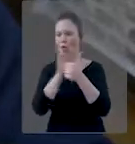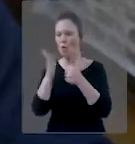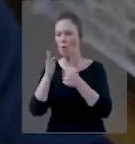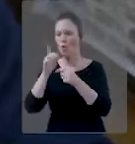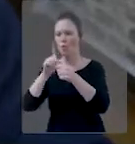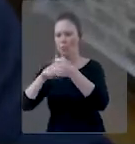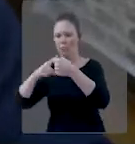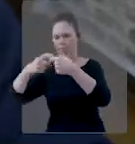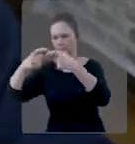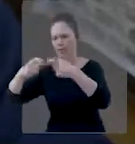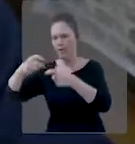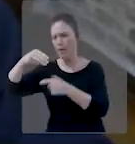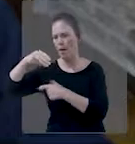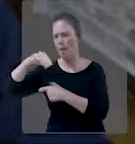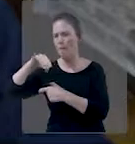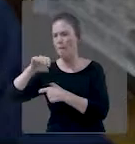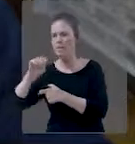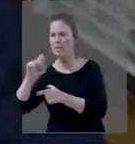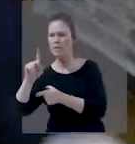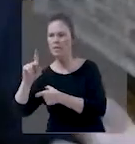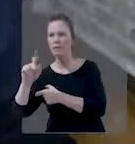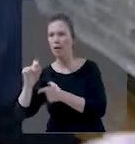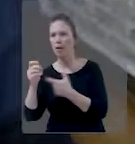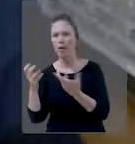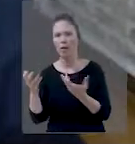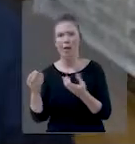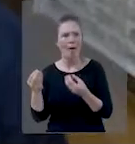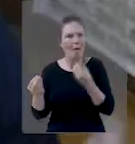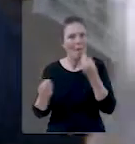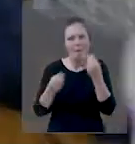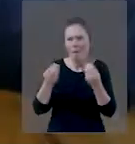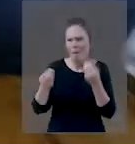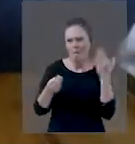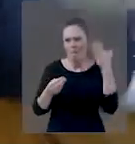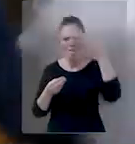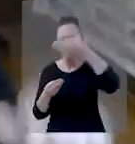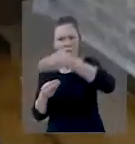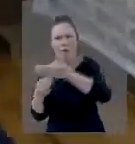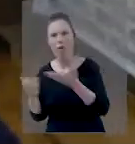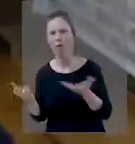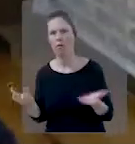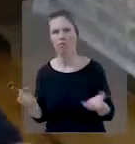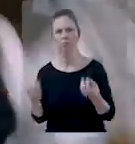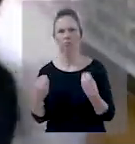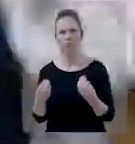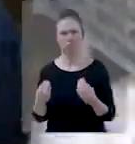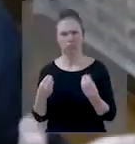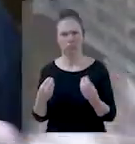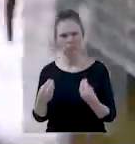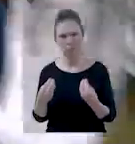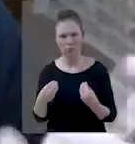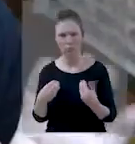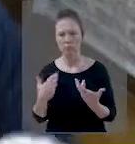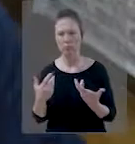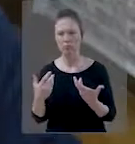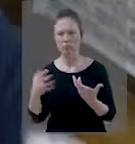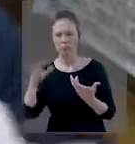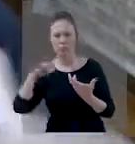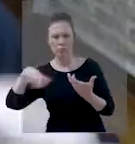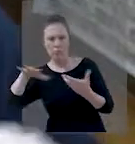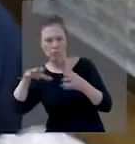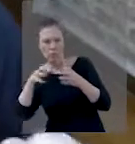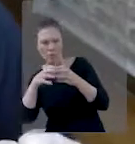o Samuel disse tá, vamos lá para a Mispa. Como que não vamos para a Mispa? Foram lá que os filisteus quando os filisteus souberam que os